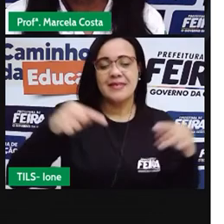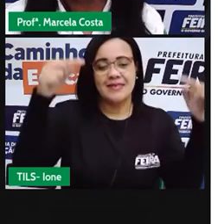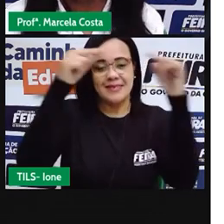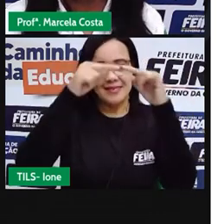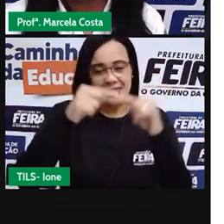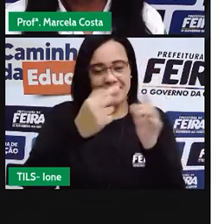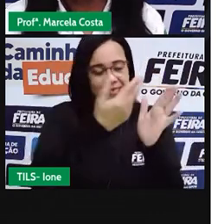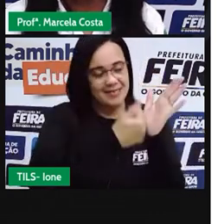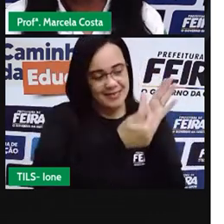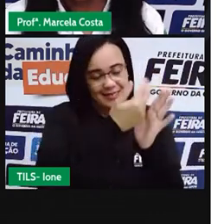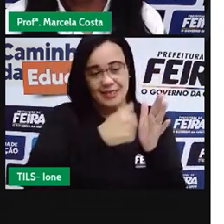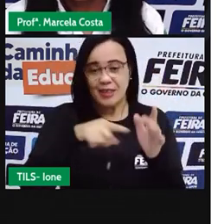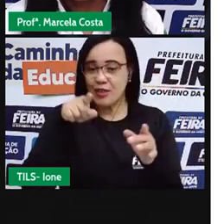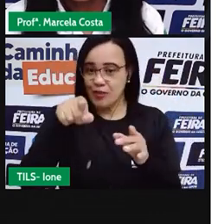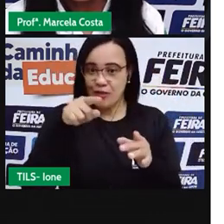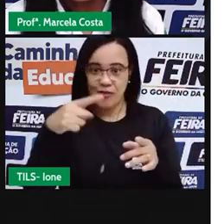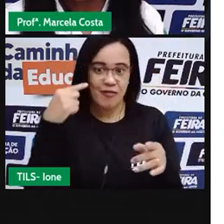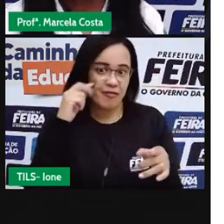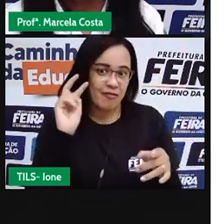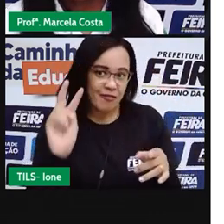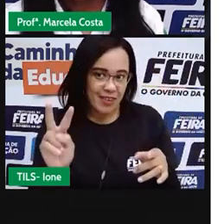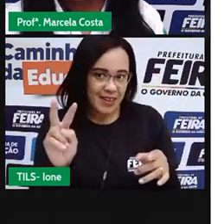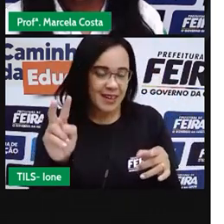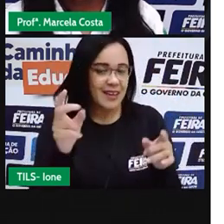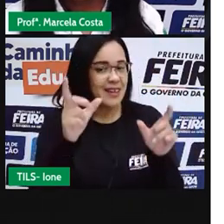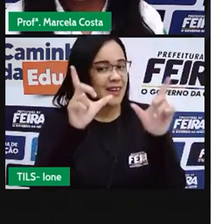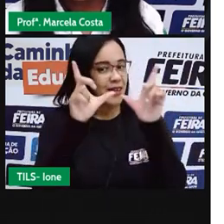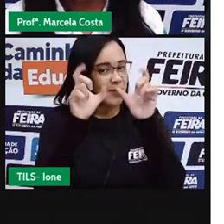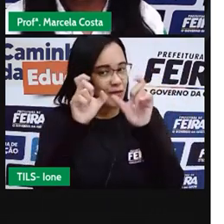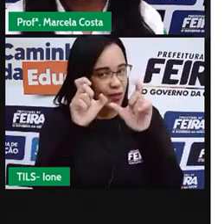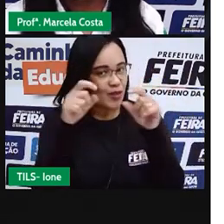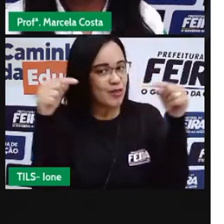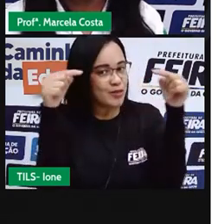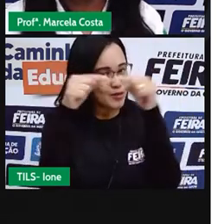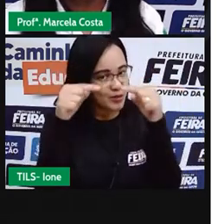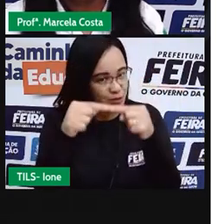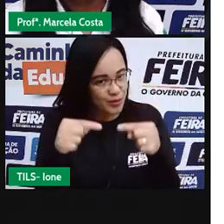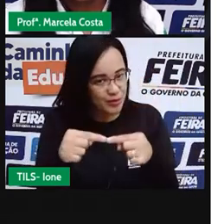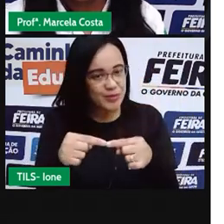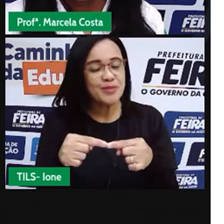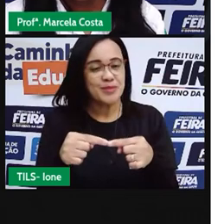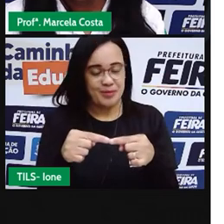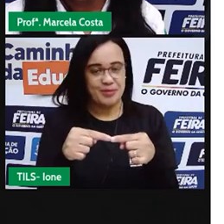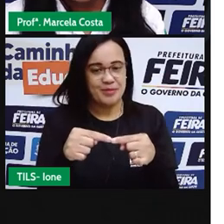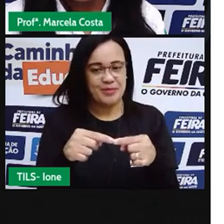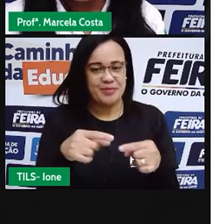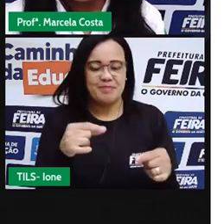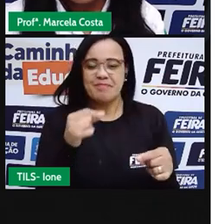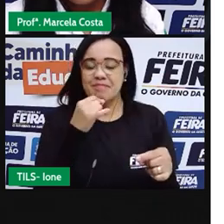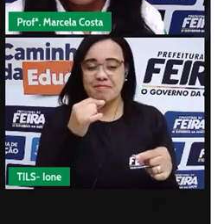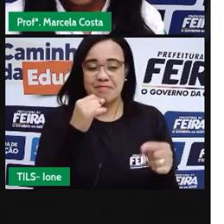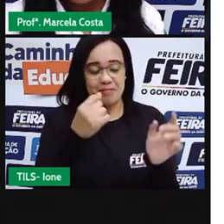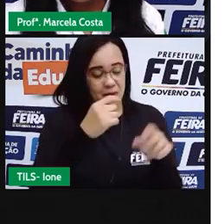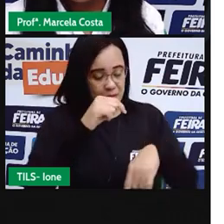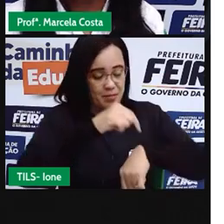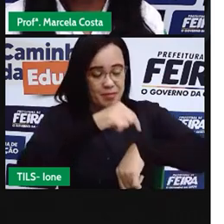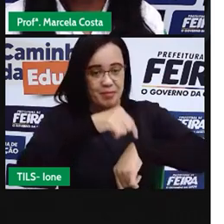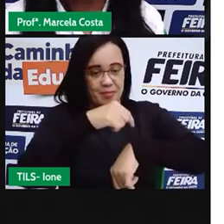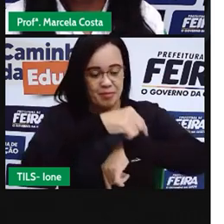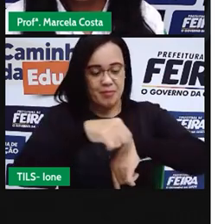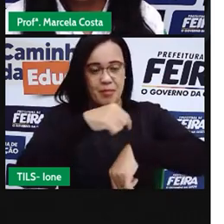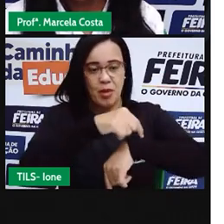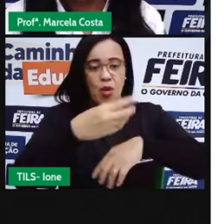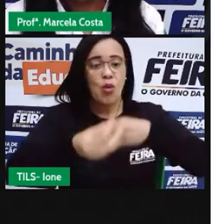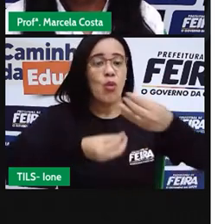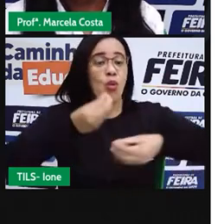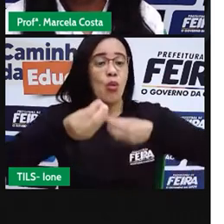que você vai relacionar com as formas então aqui a gente tem um relógio um relógio esse relógio é um formato de um